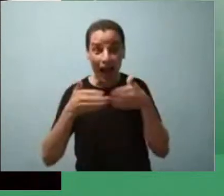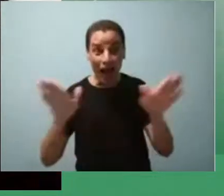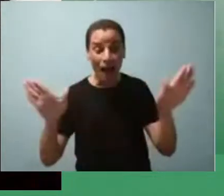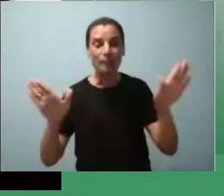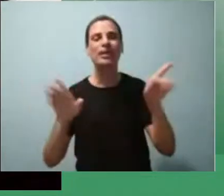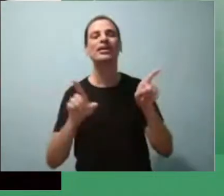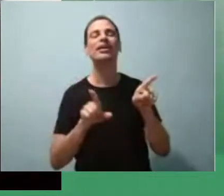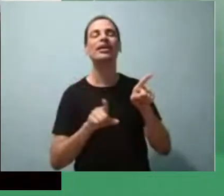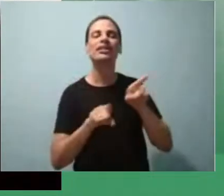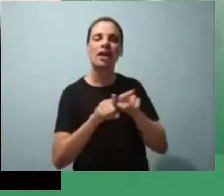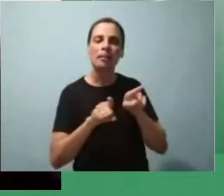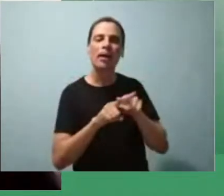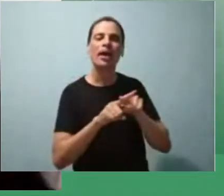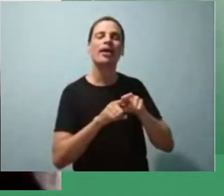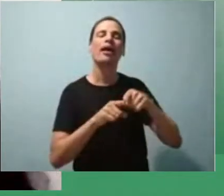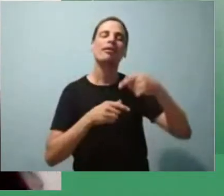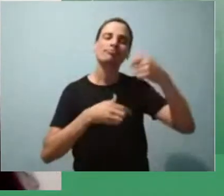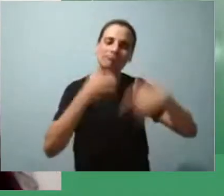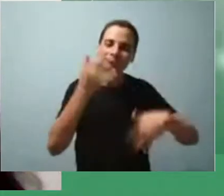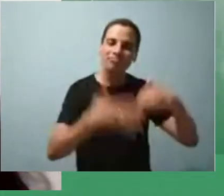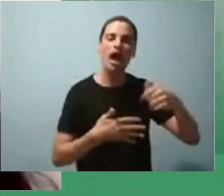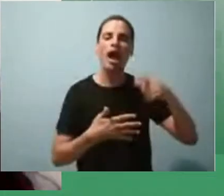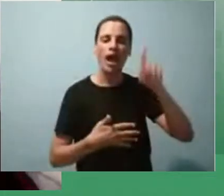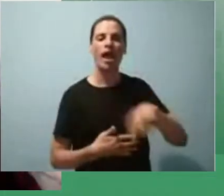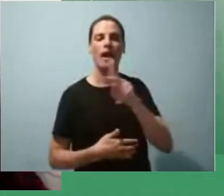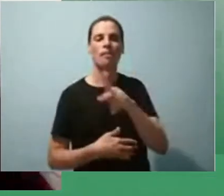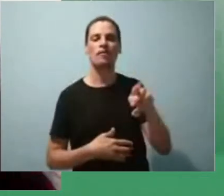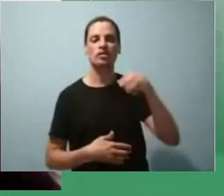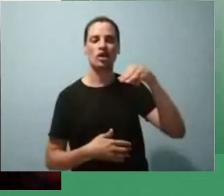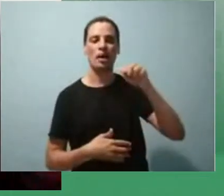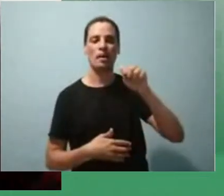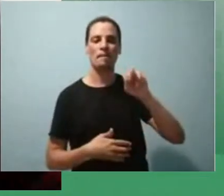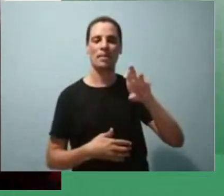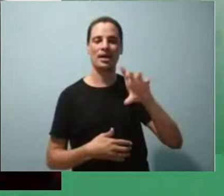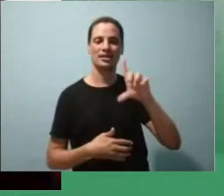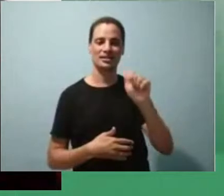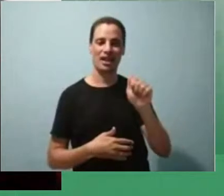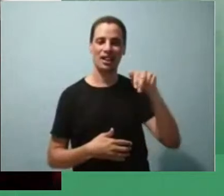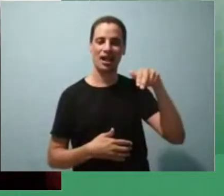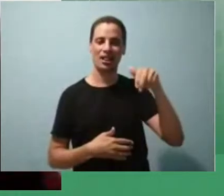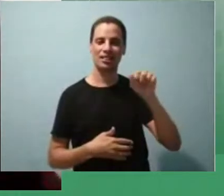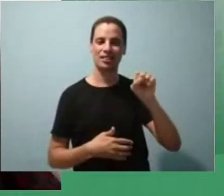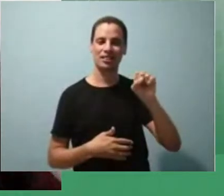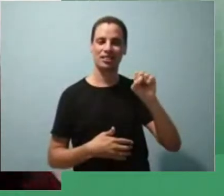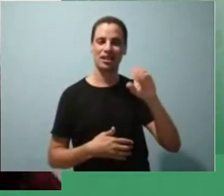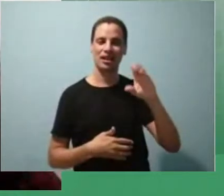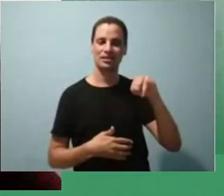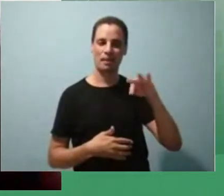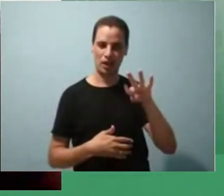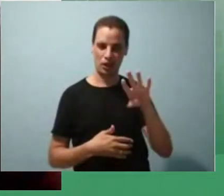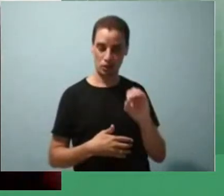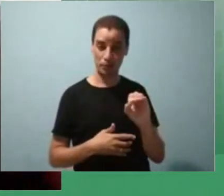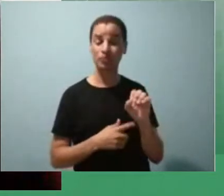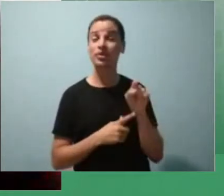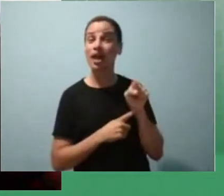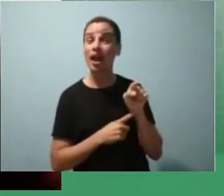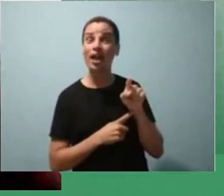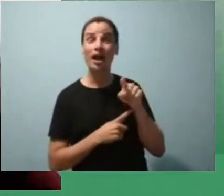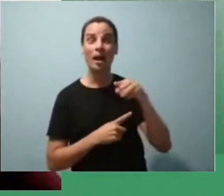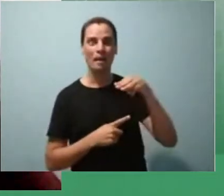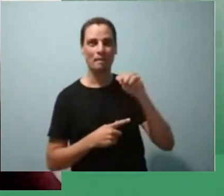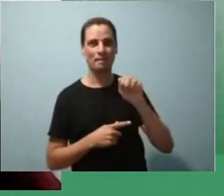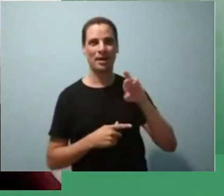-la é a professora Marcela Nascimento. A professora Nascimento Fernandes é